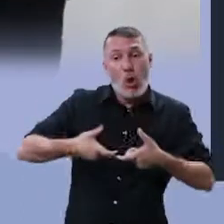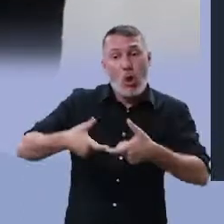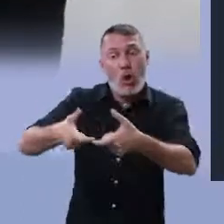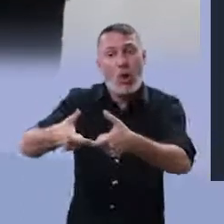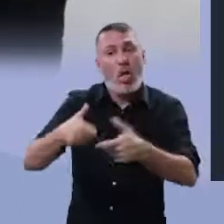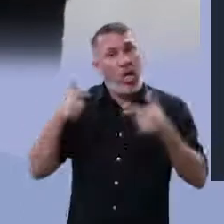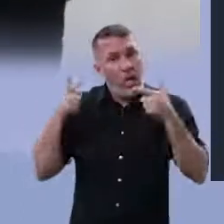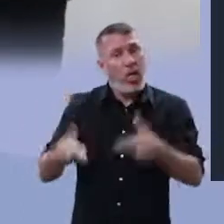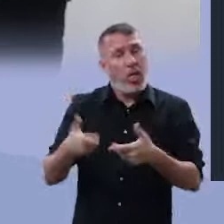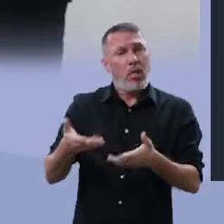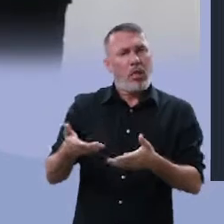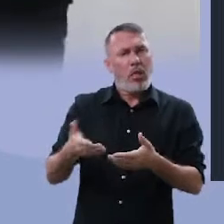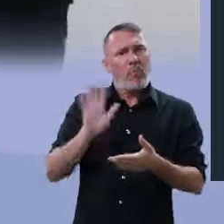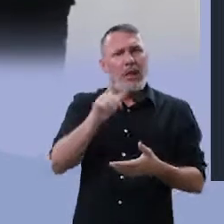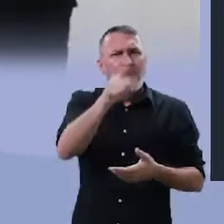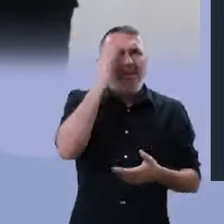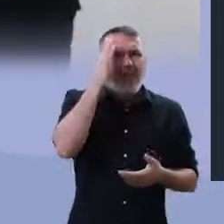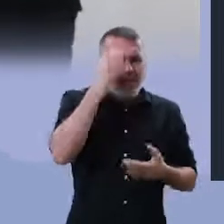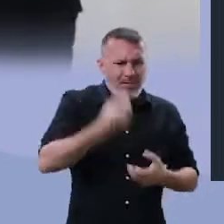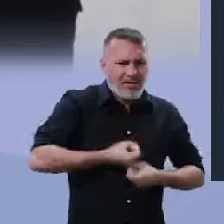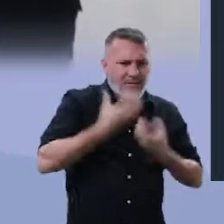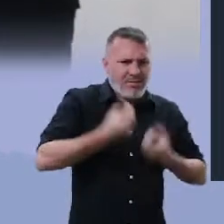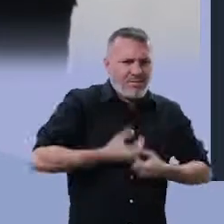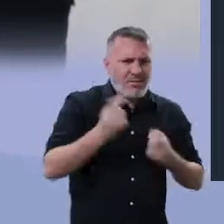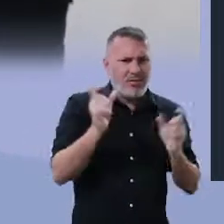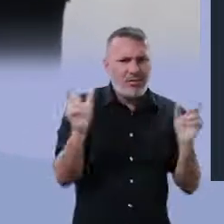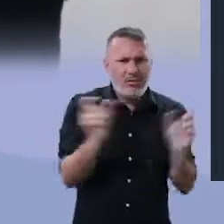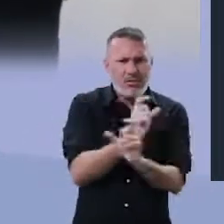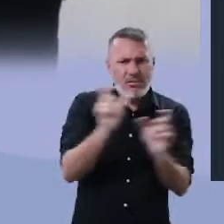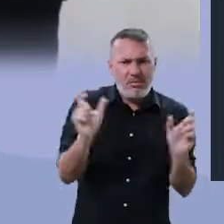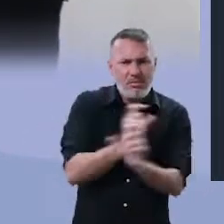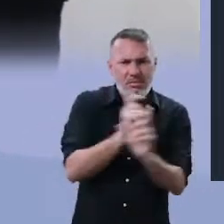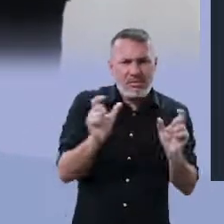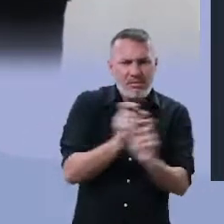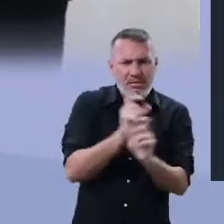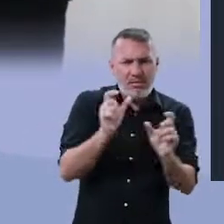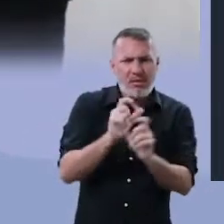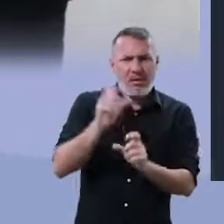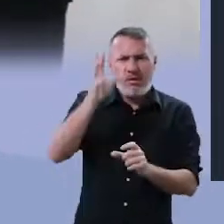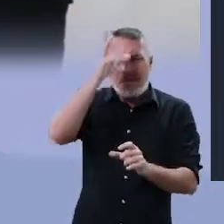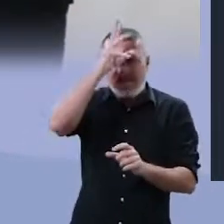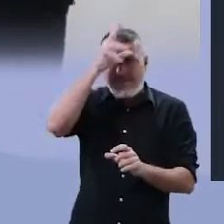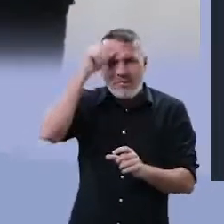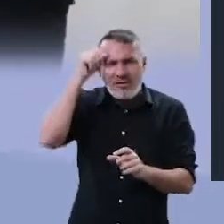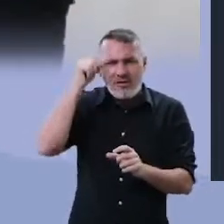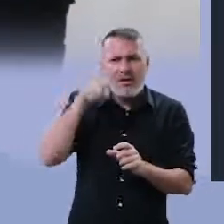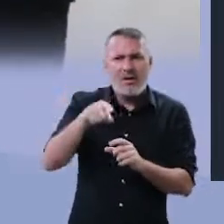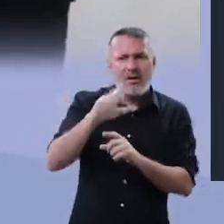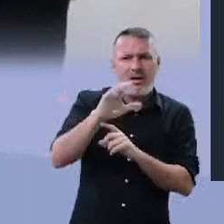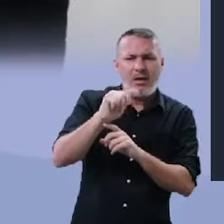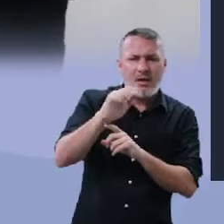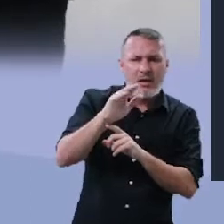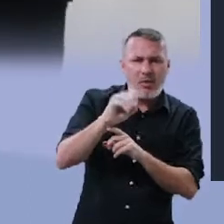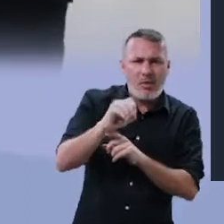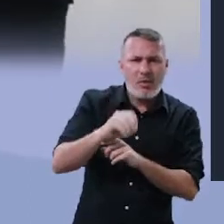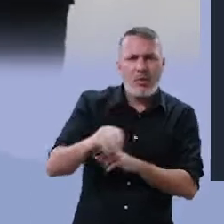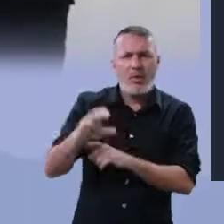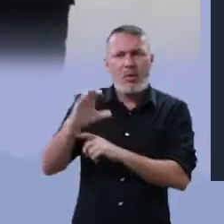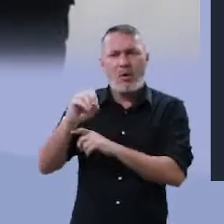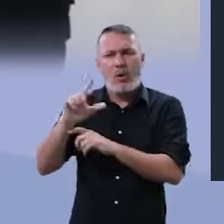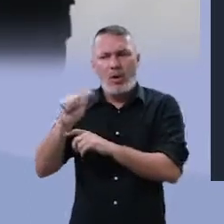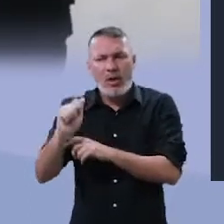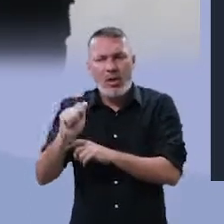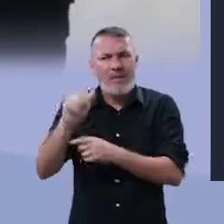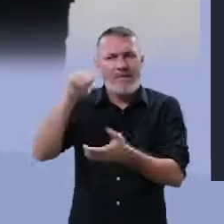esgoto. Então se o poeta está chamando a Coca-Cola de caco, de cola, está